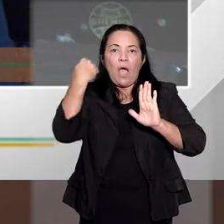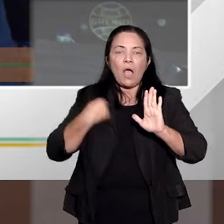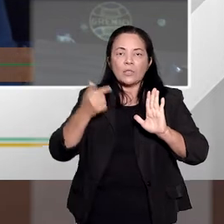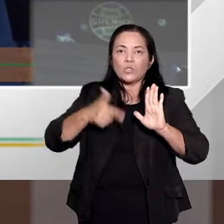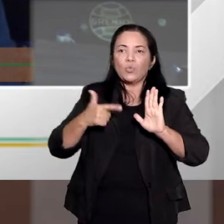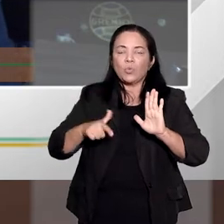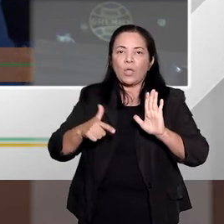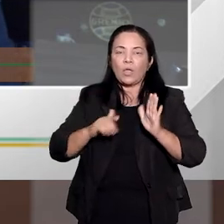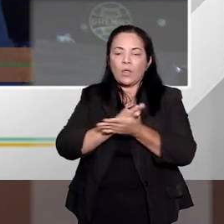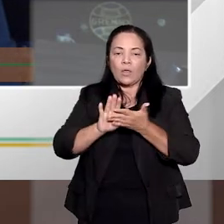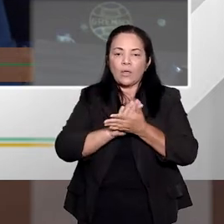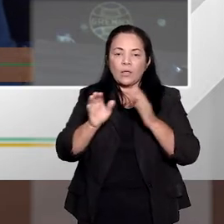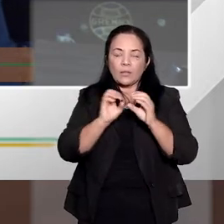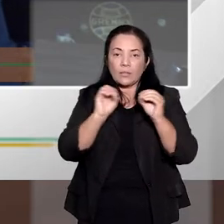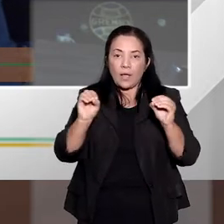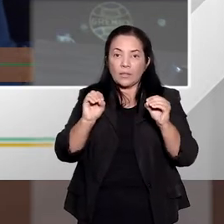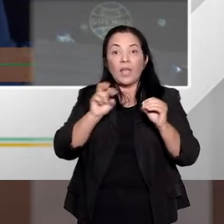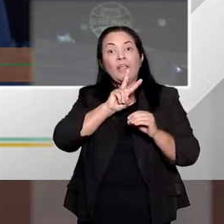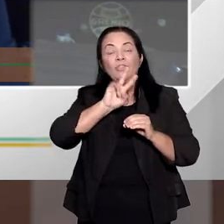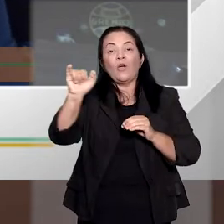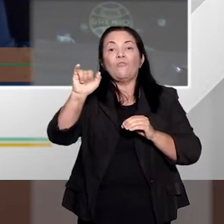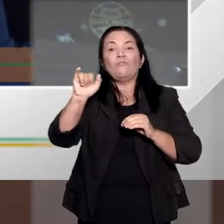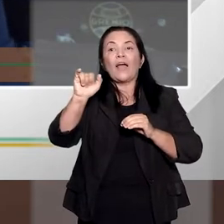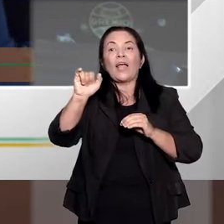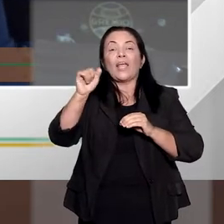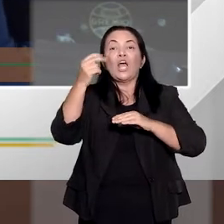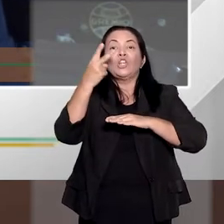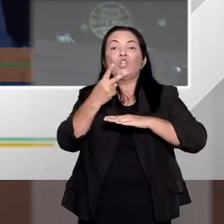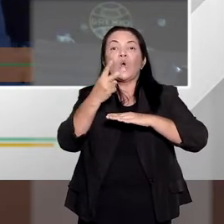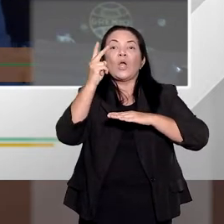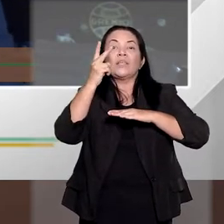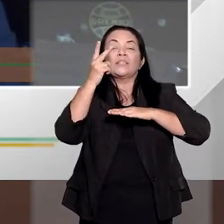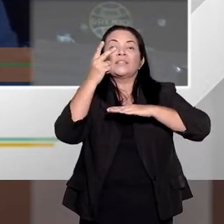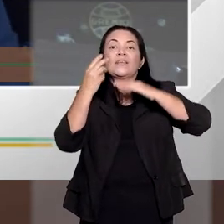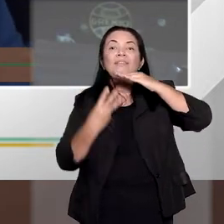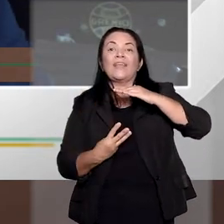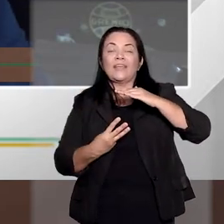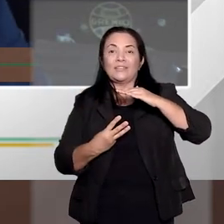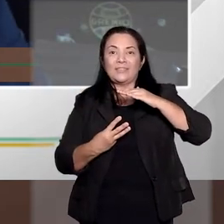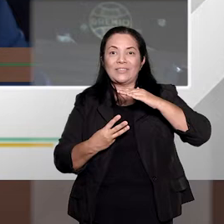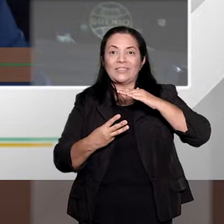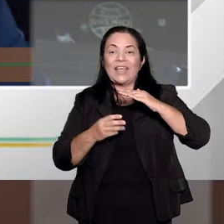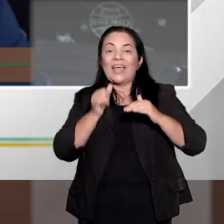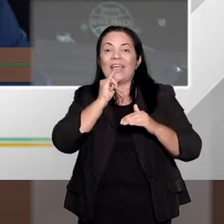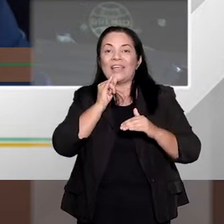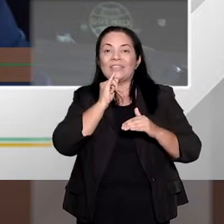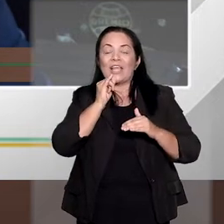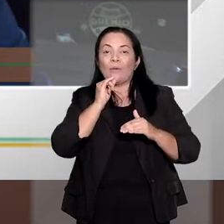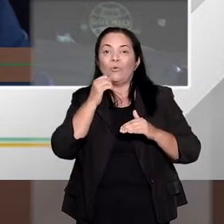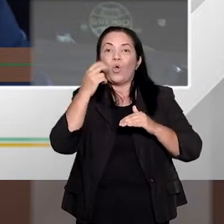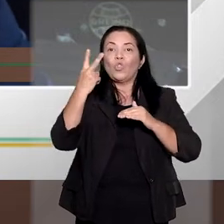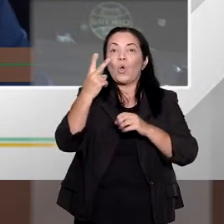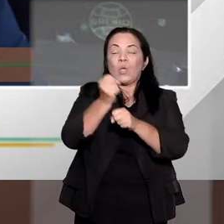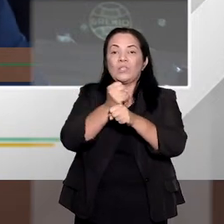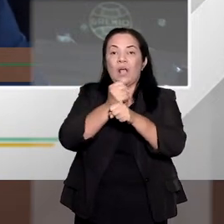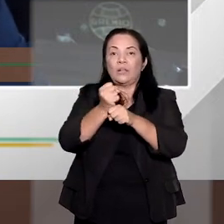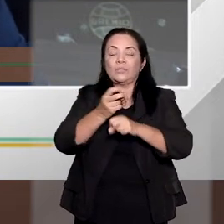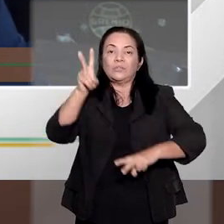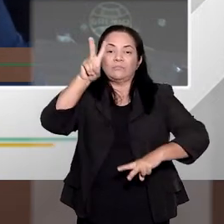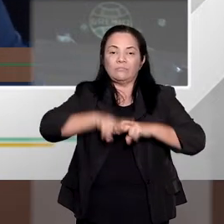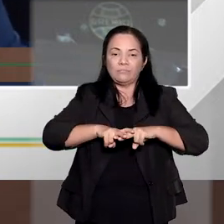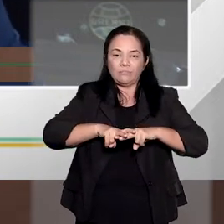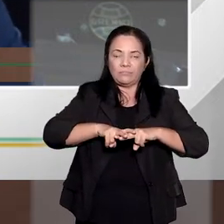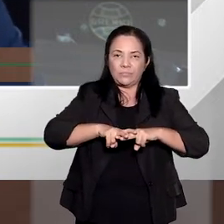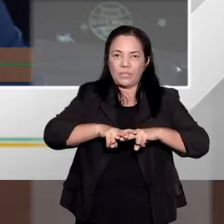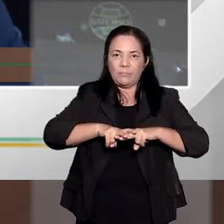com a diminuição de um terço ou dois terços, pode a pena ficar abaixo de seis anos. Como, por exemplo, diminuir um terço, ficar a